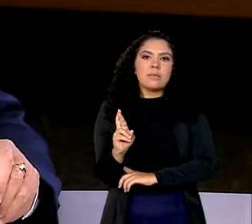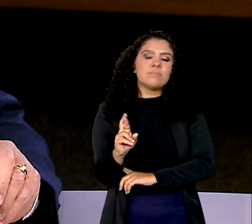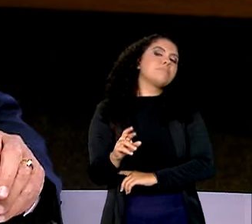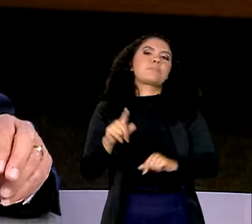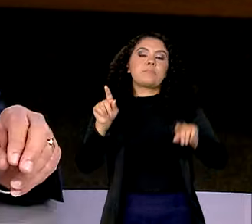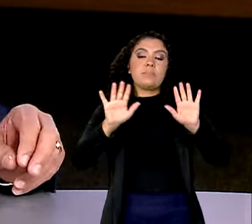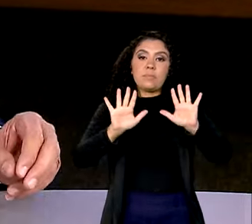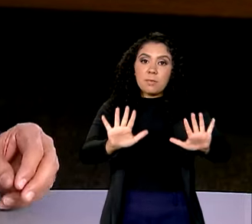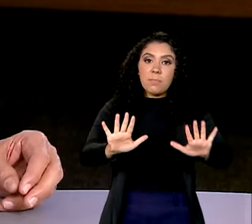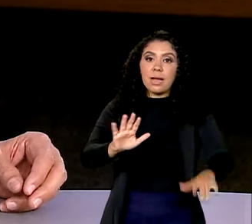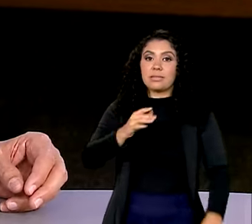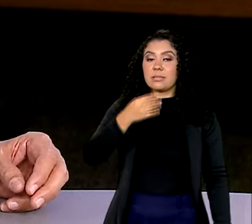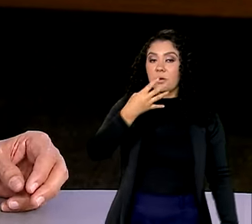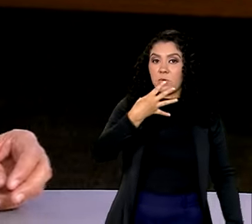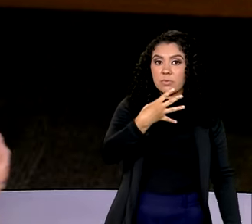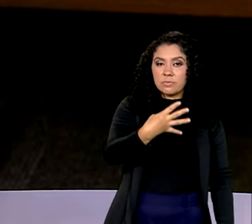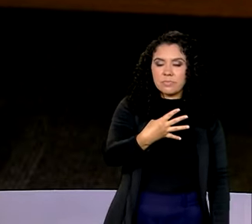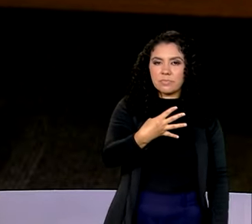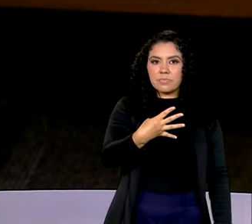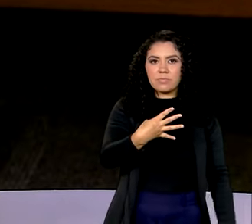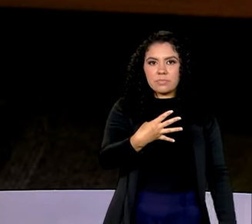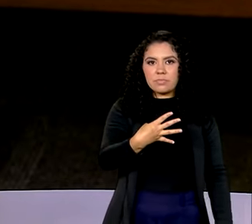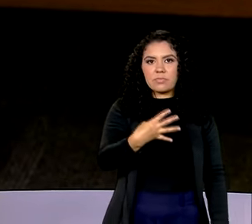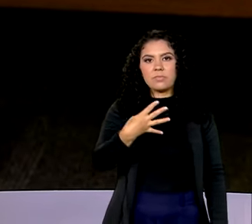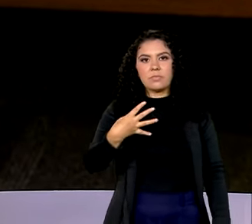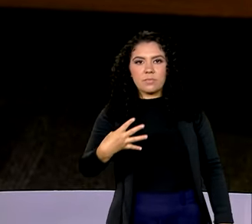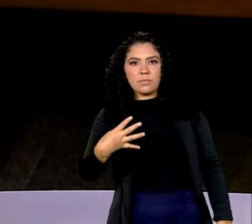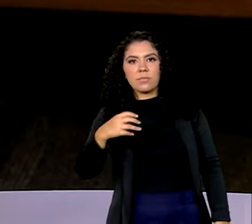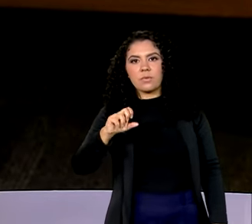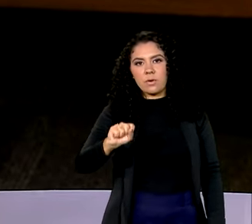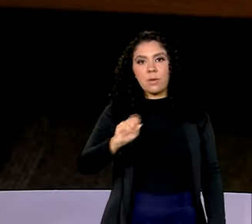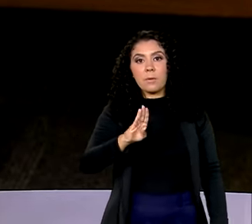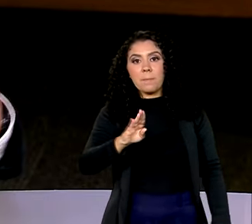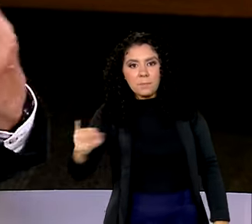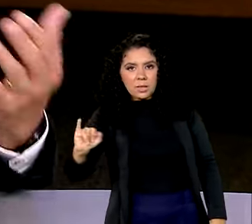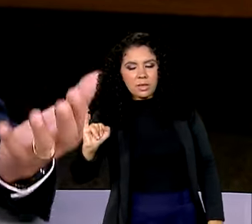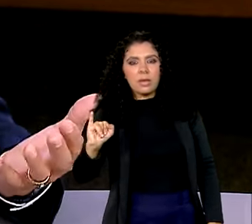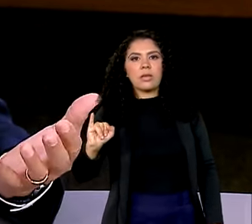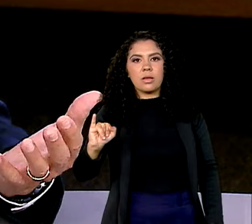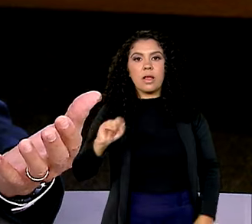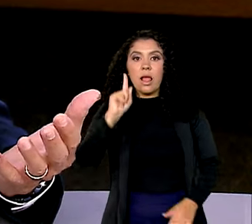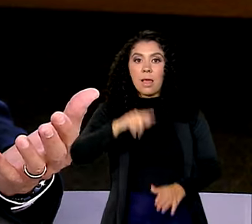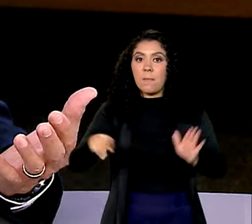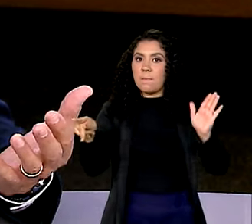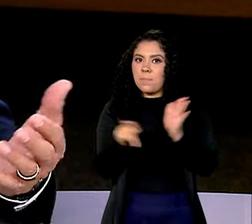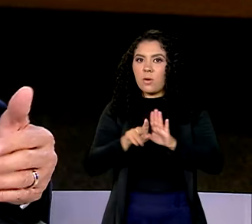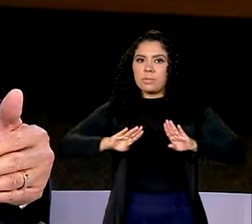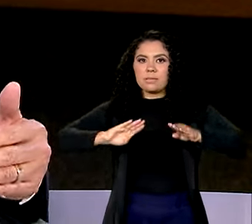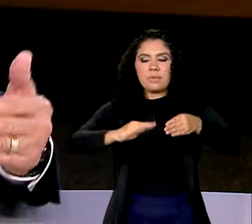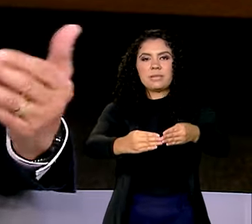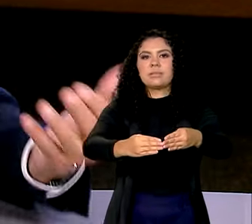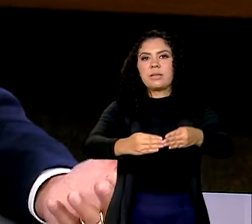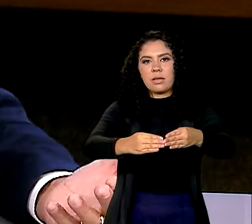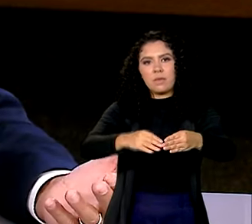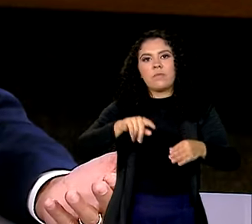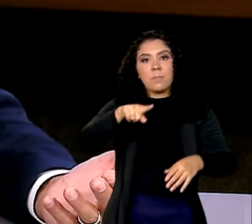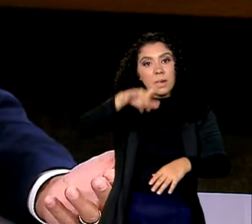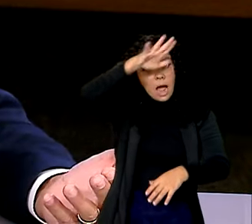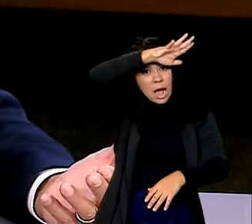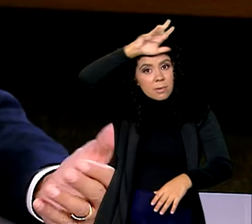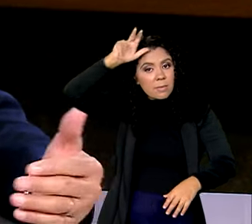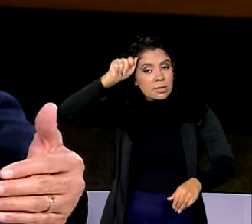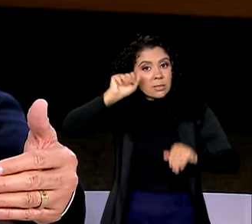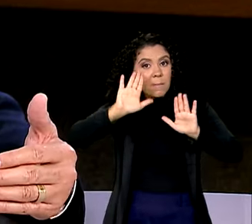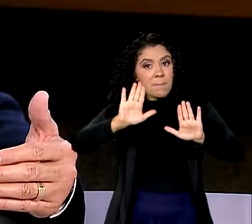448 bilhões estão para a Amazônia. Só que, fora o